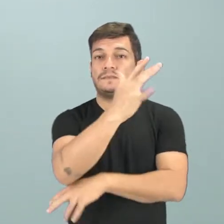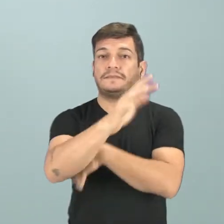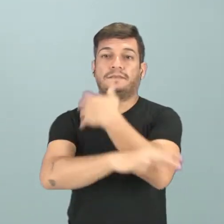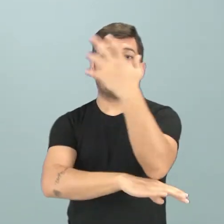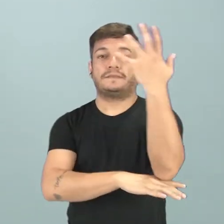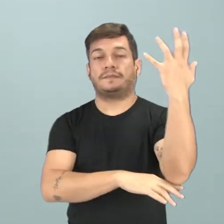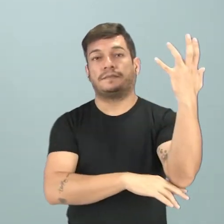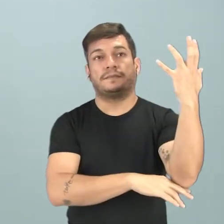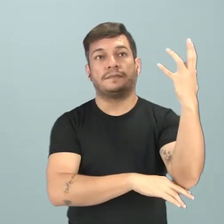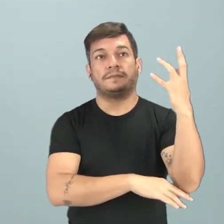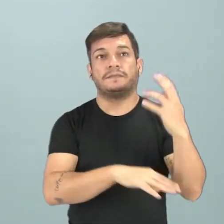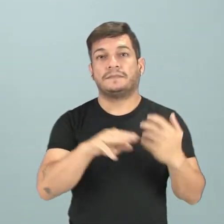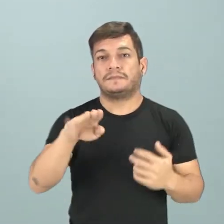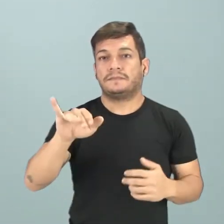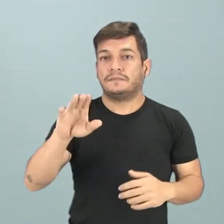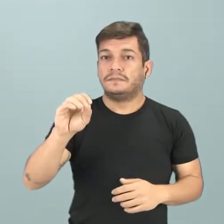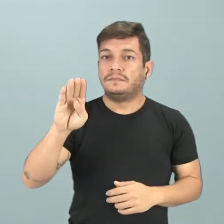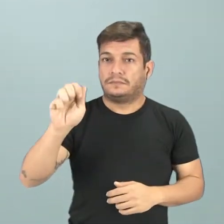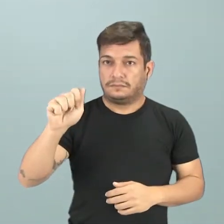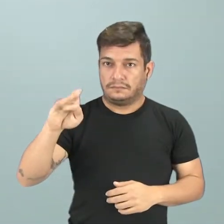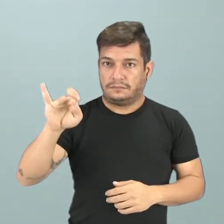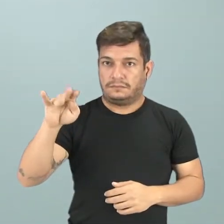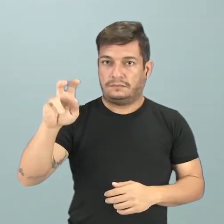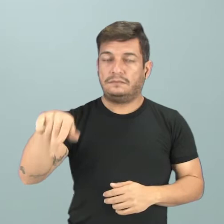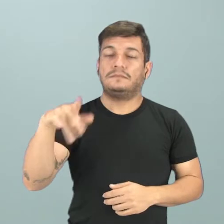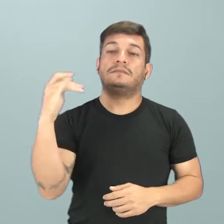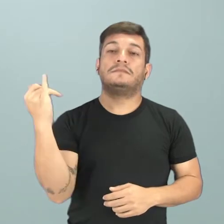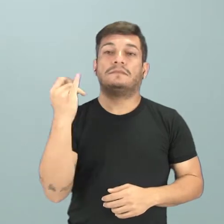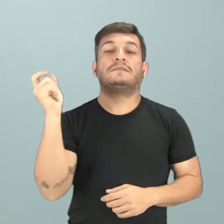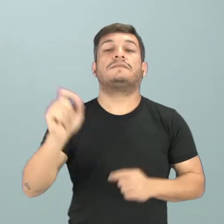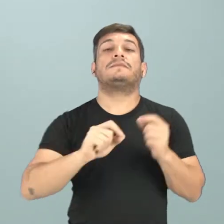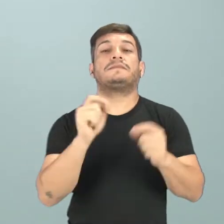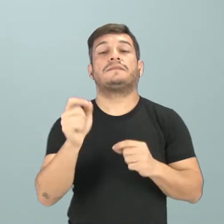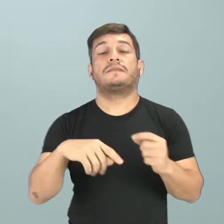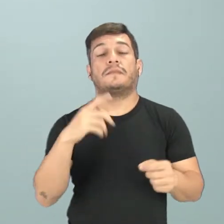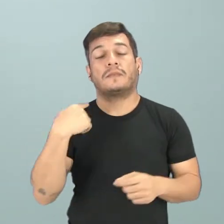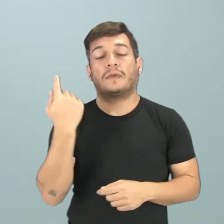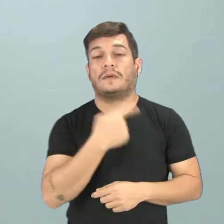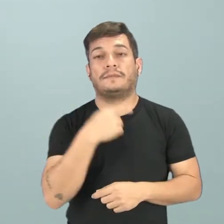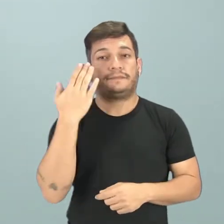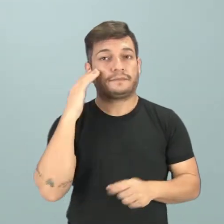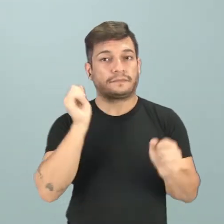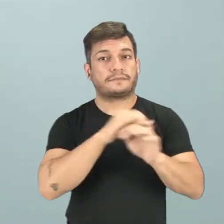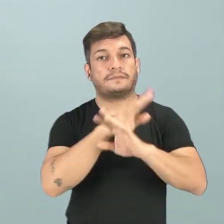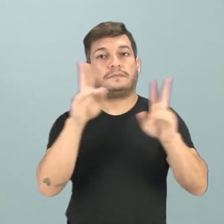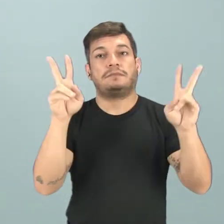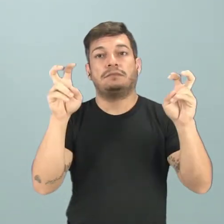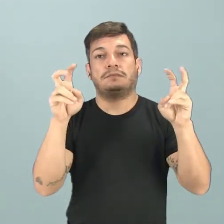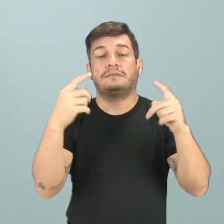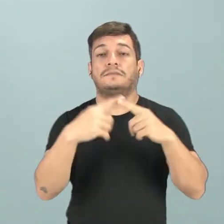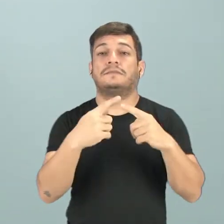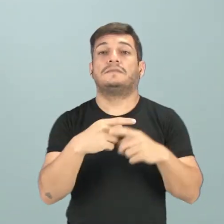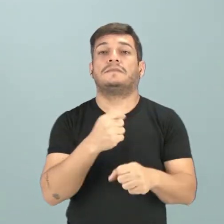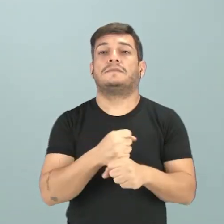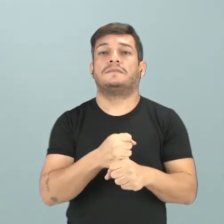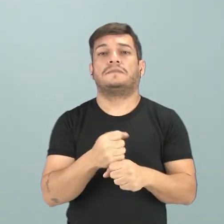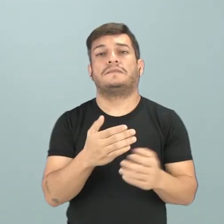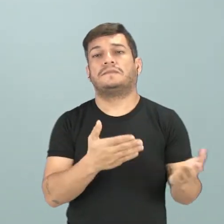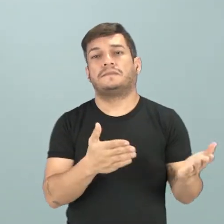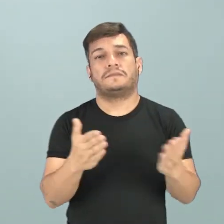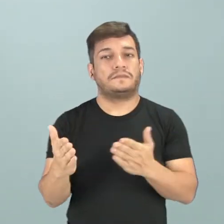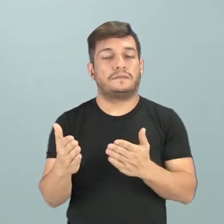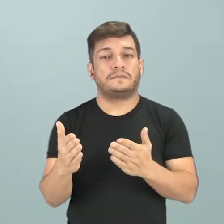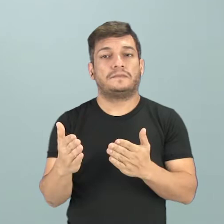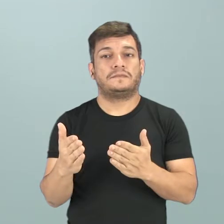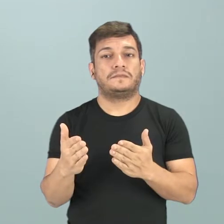ele tornou-se uma pauta e isso é importante nós compreendermos. Porque nesses últimos anos, nestas